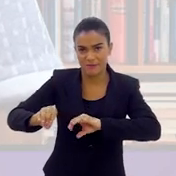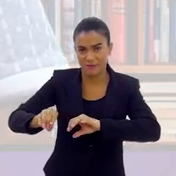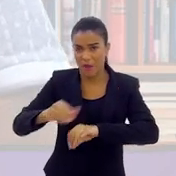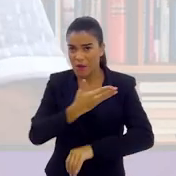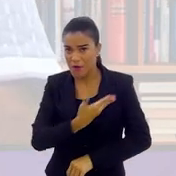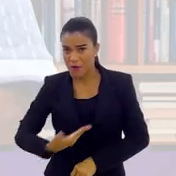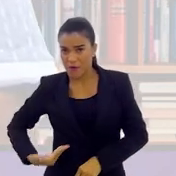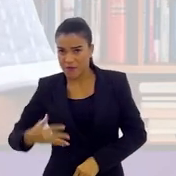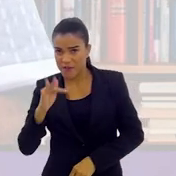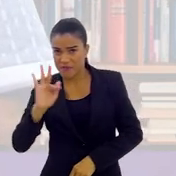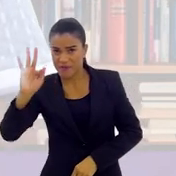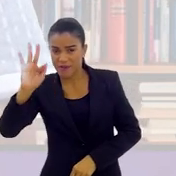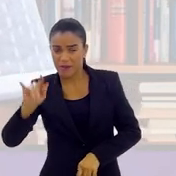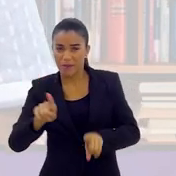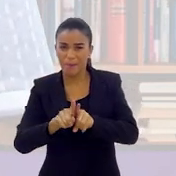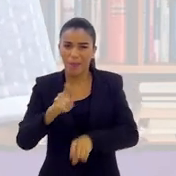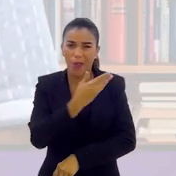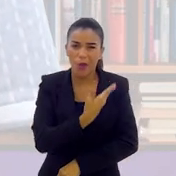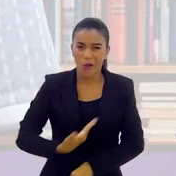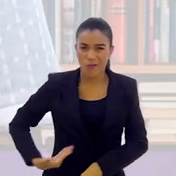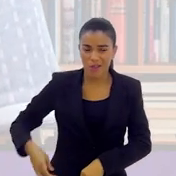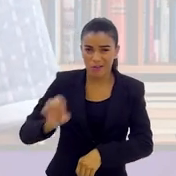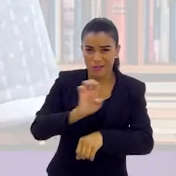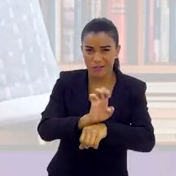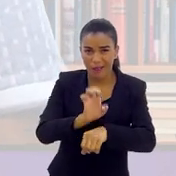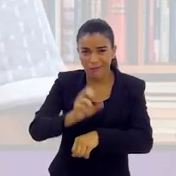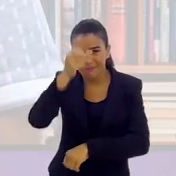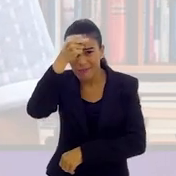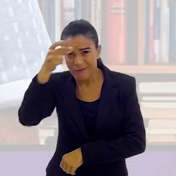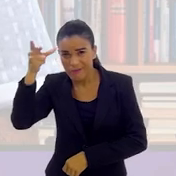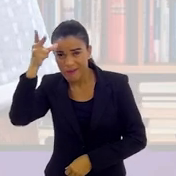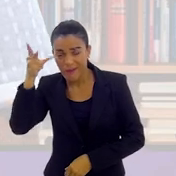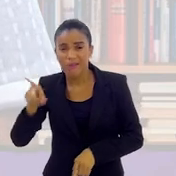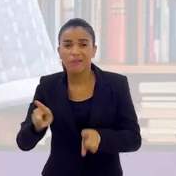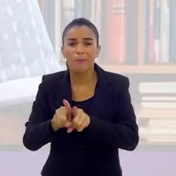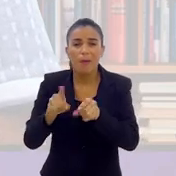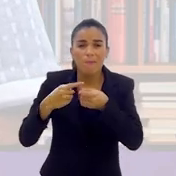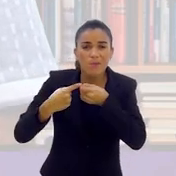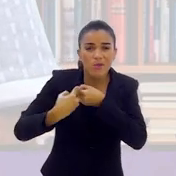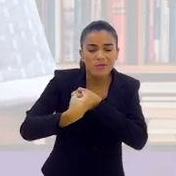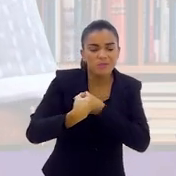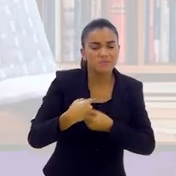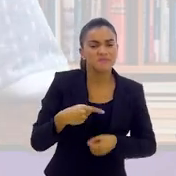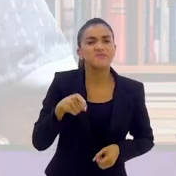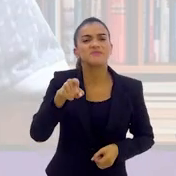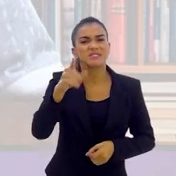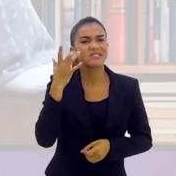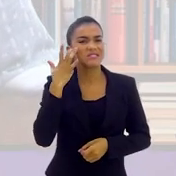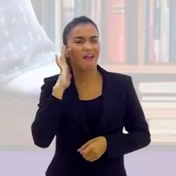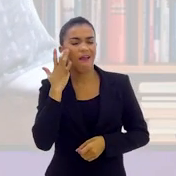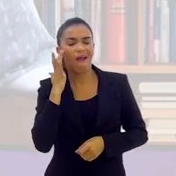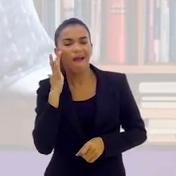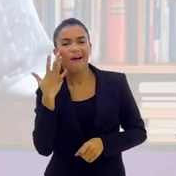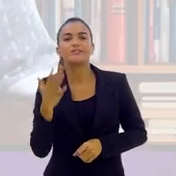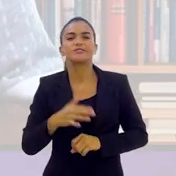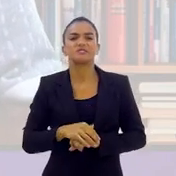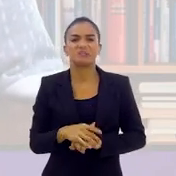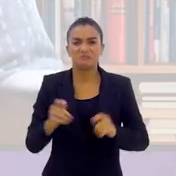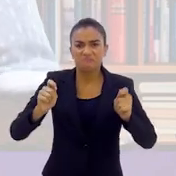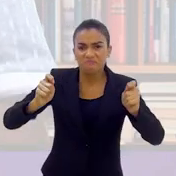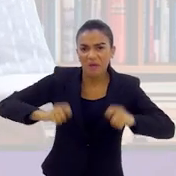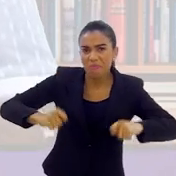né? Tanto do governo federal como dos governos estaduais, das prefeituras, dos governos municipais. Você acha que isso